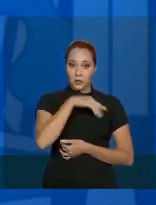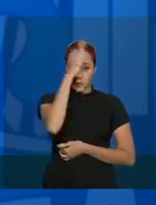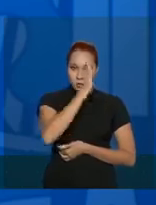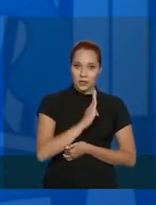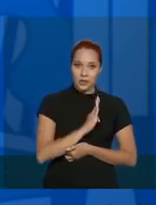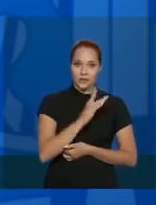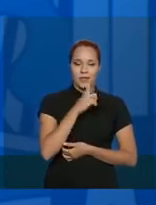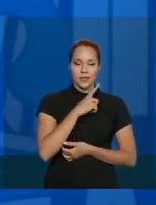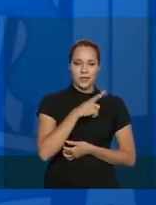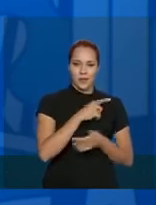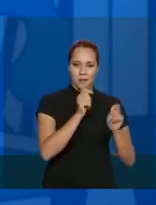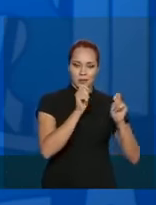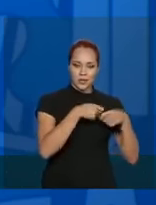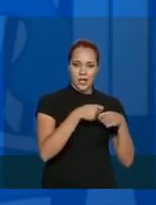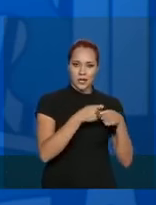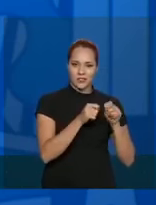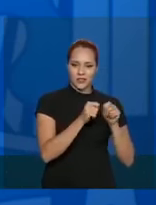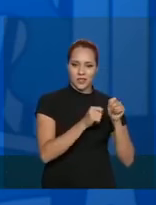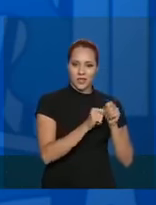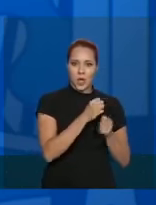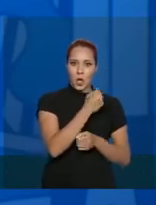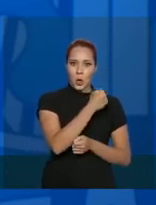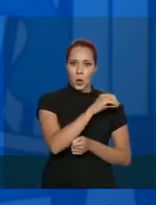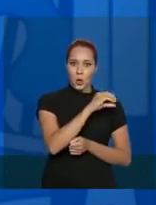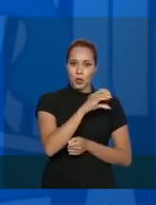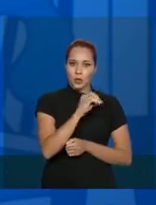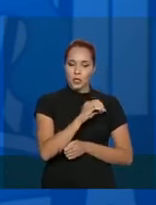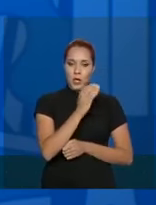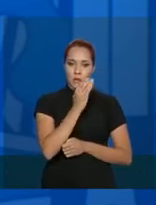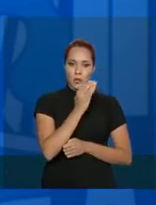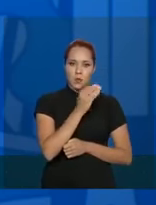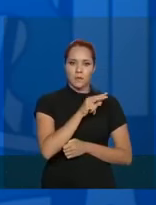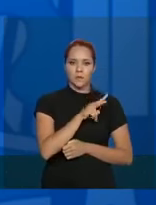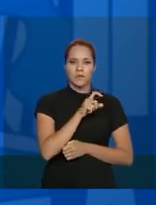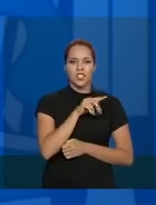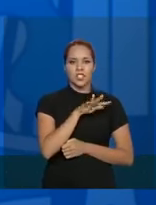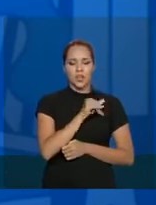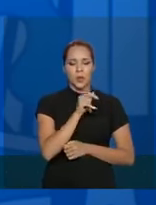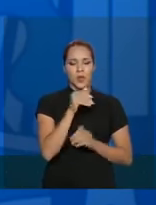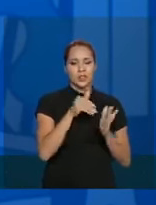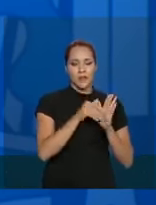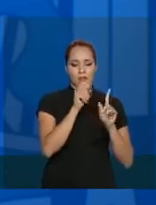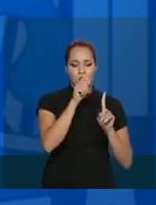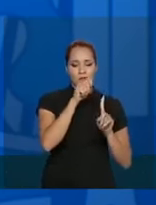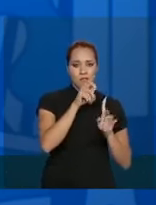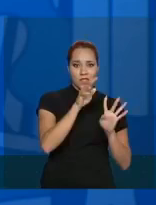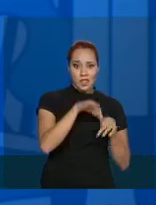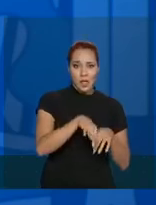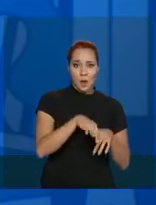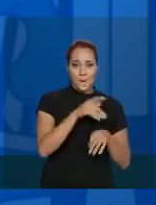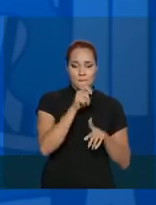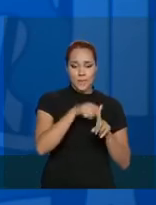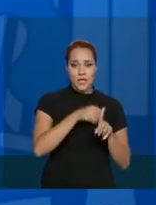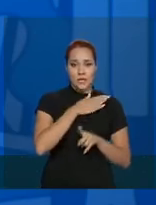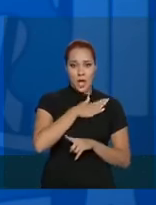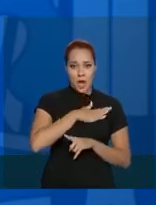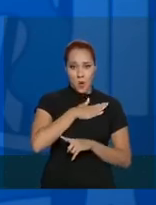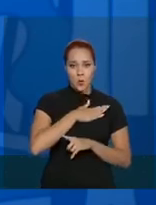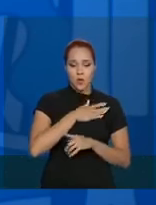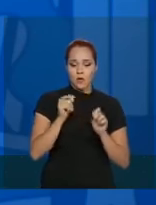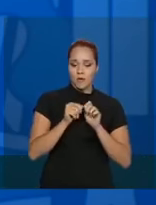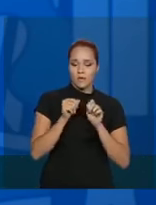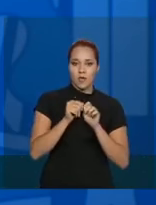pegamos de uma capacidade de produzir 800 ventiladores até final de agosto, abrimos todos os ventiladores, fizemos a